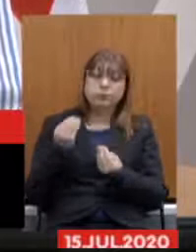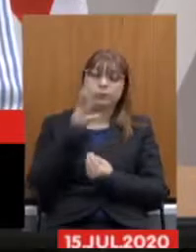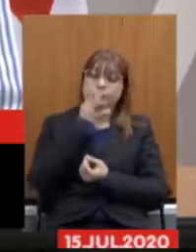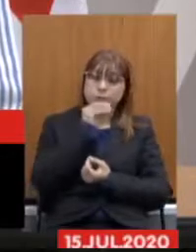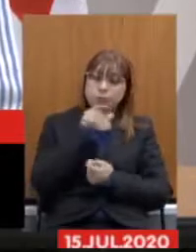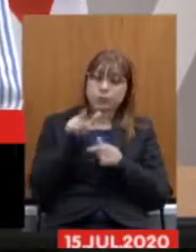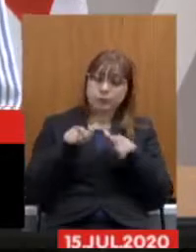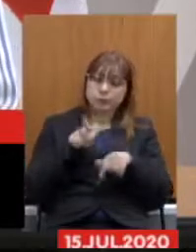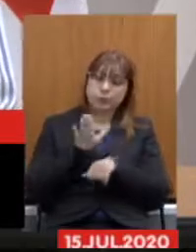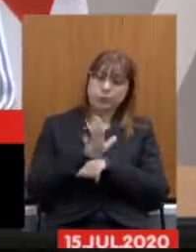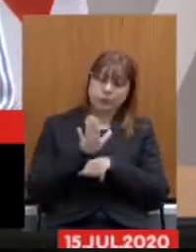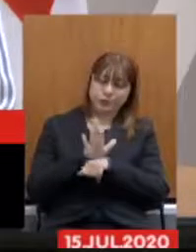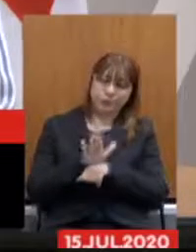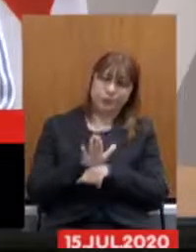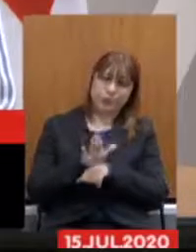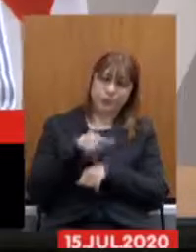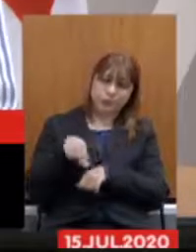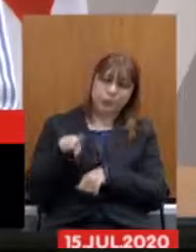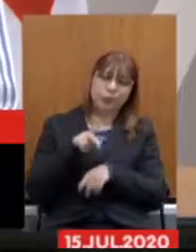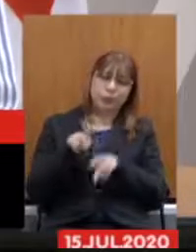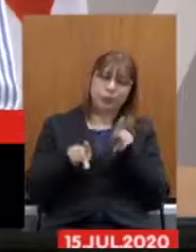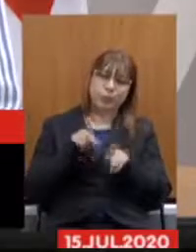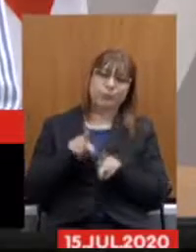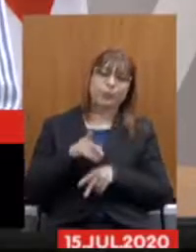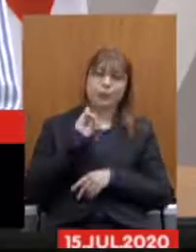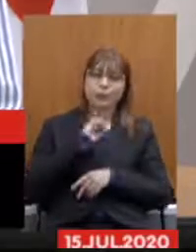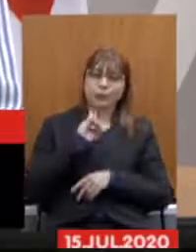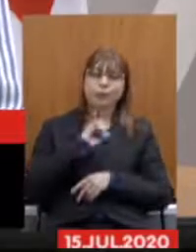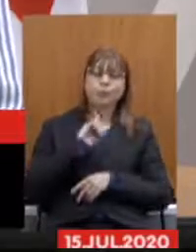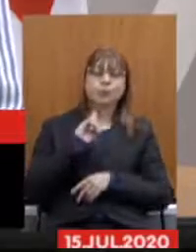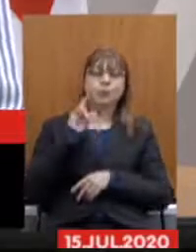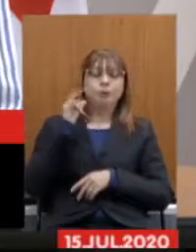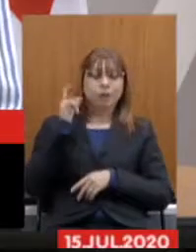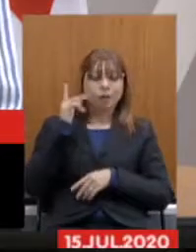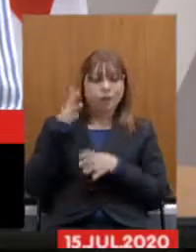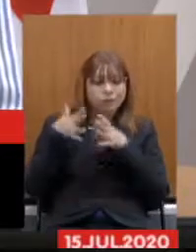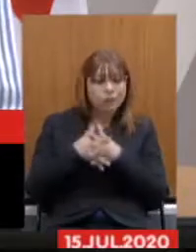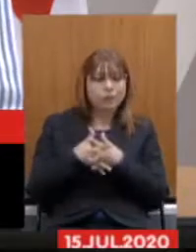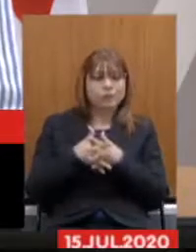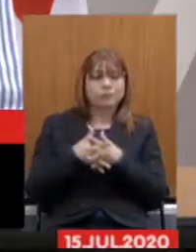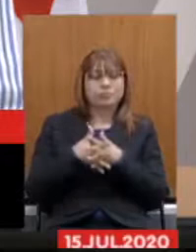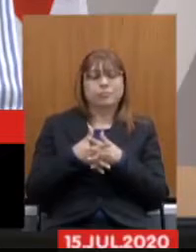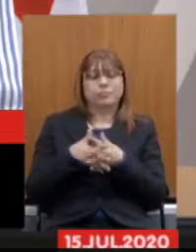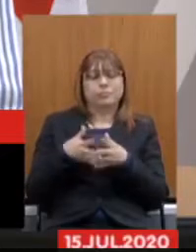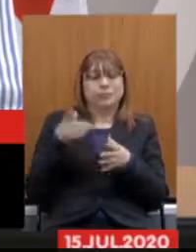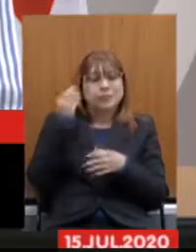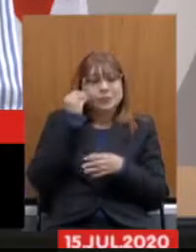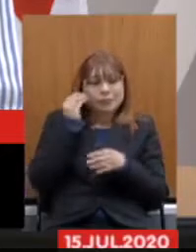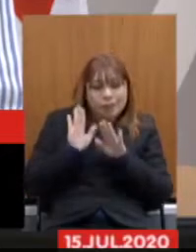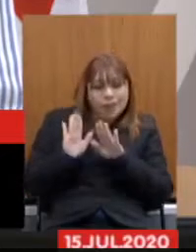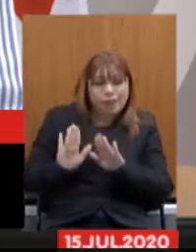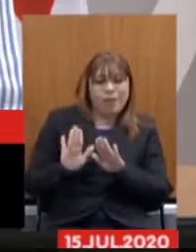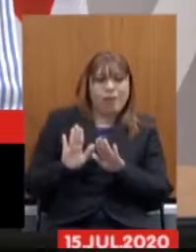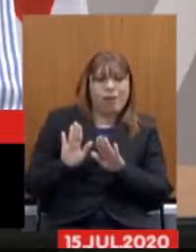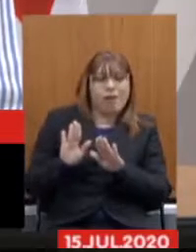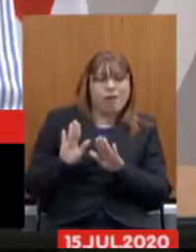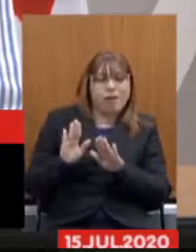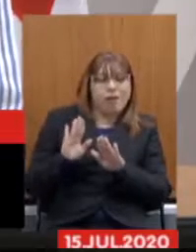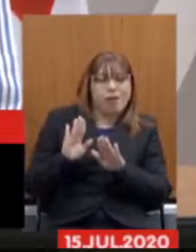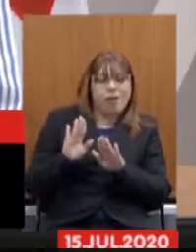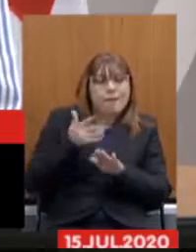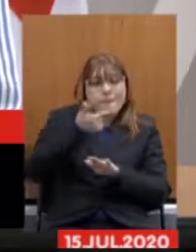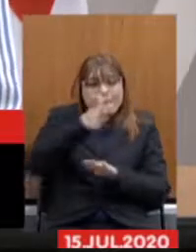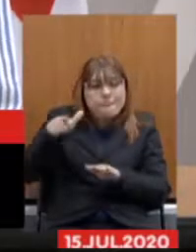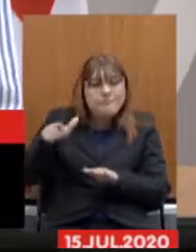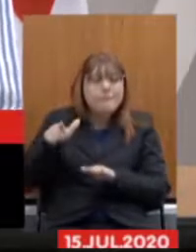impedindo que venha cada vez mais contrair essas doenças e nós